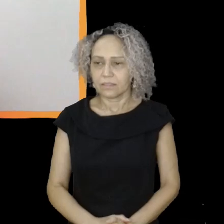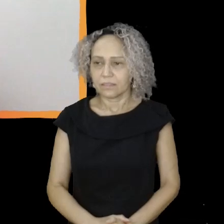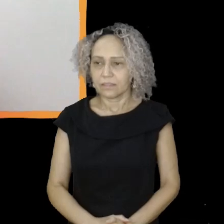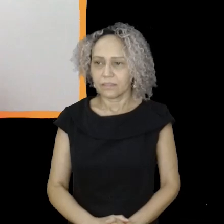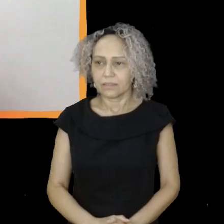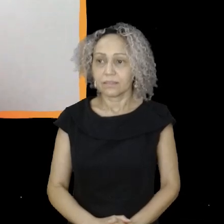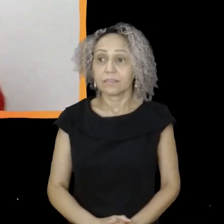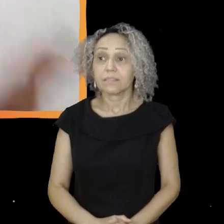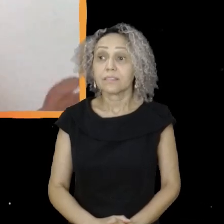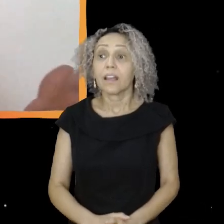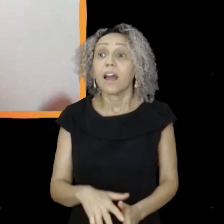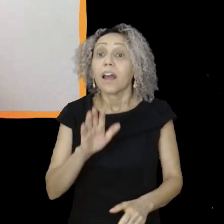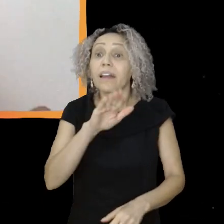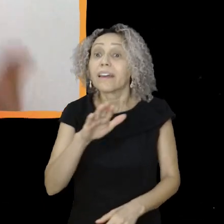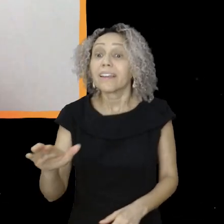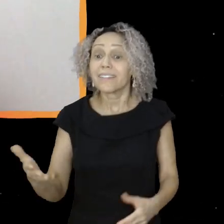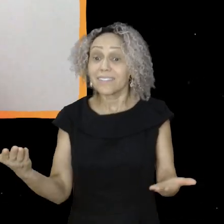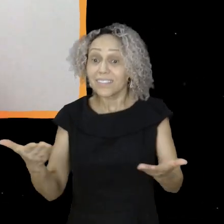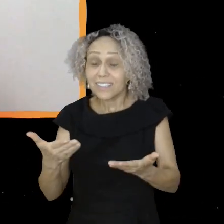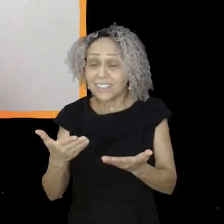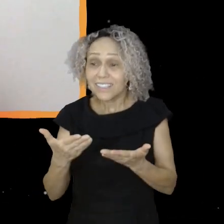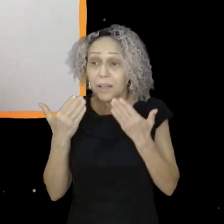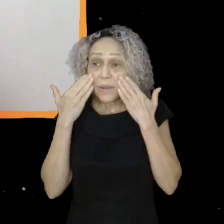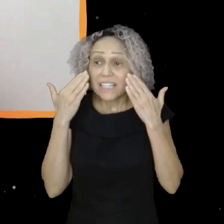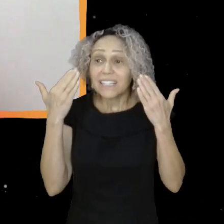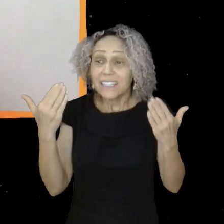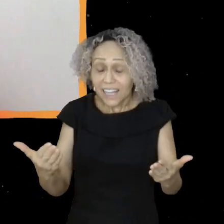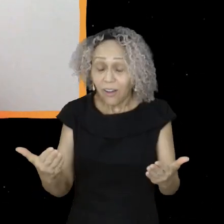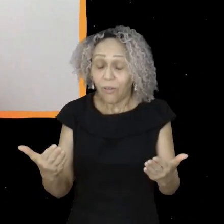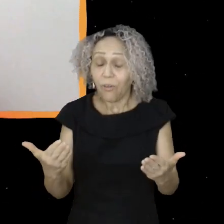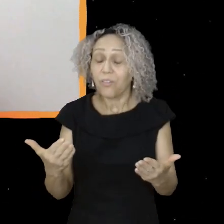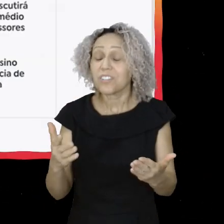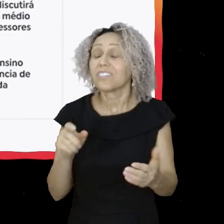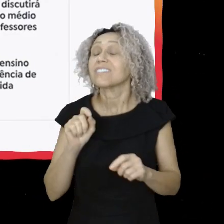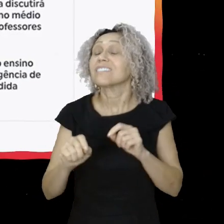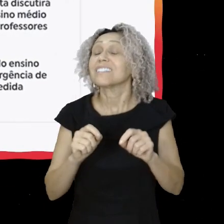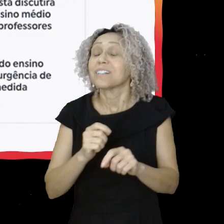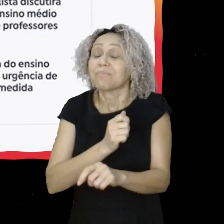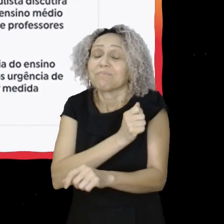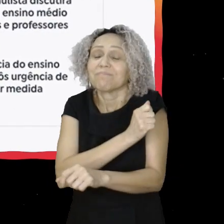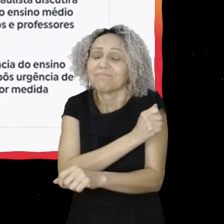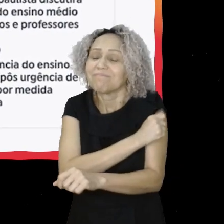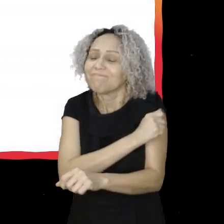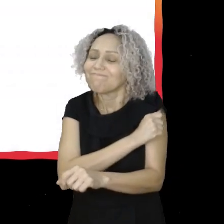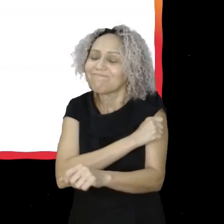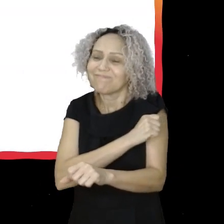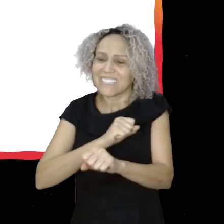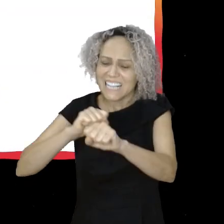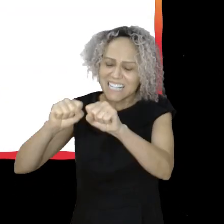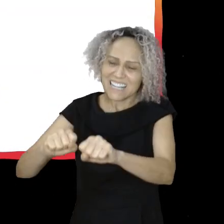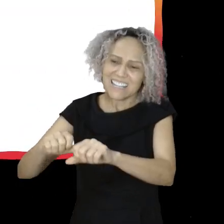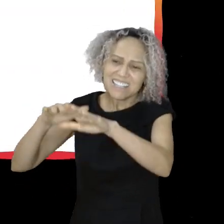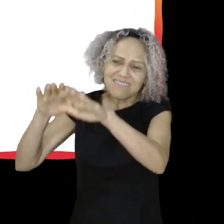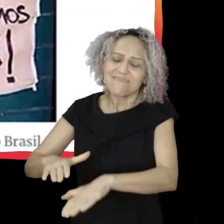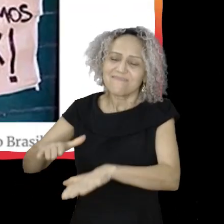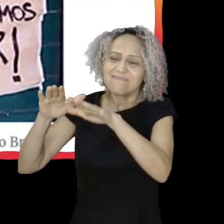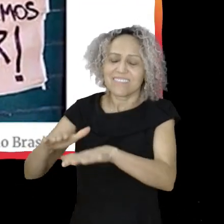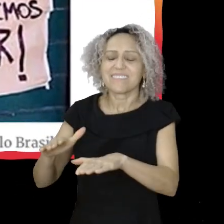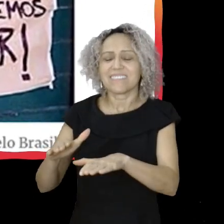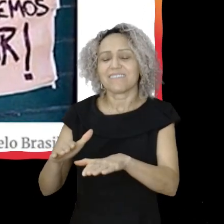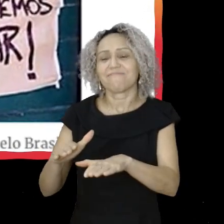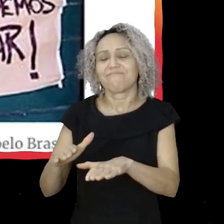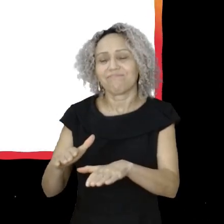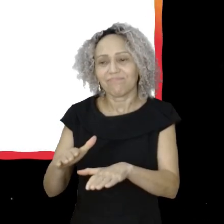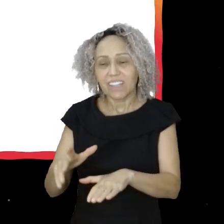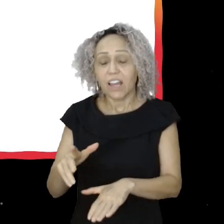Crianças petistas no ar, hoje com o espírito do movimento estudantil na veia. Quem não se lembra dos protestos de 2016? Os estudantes